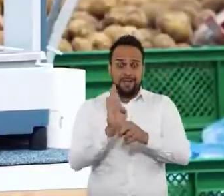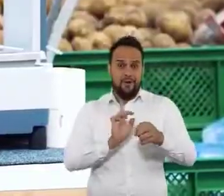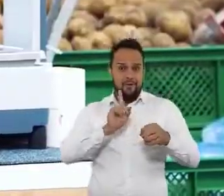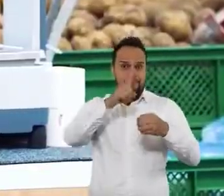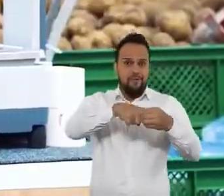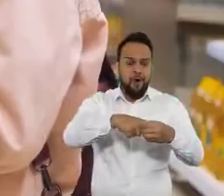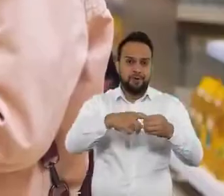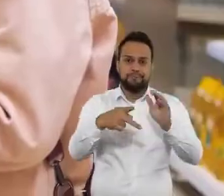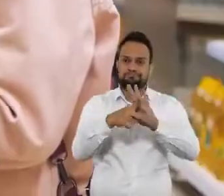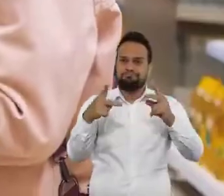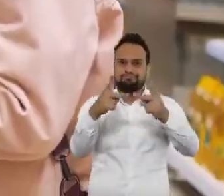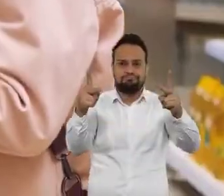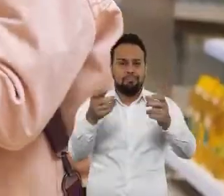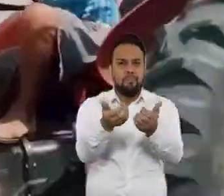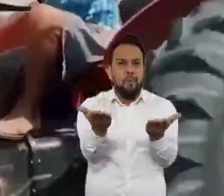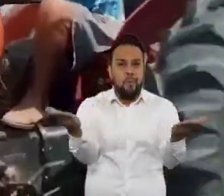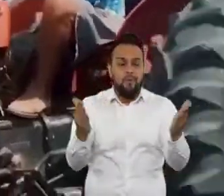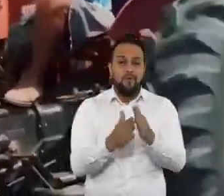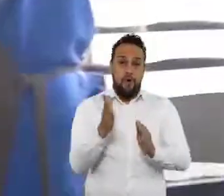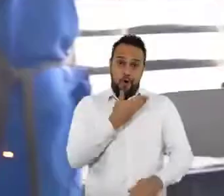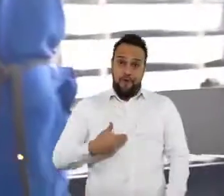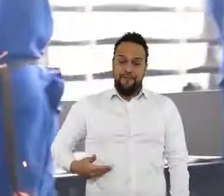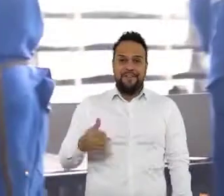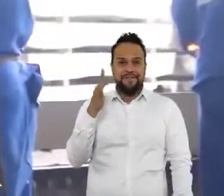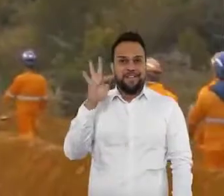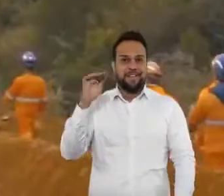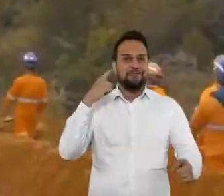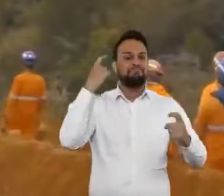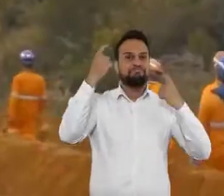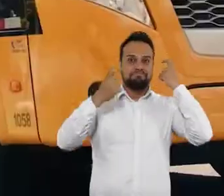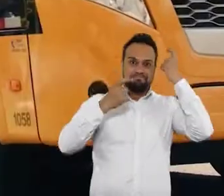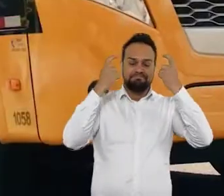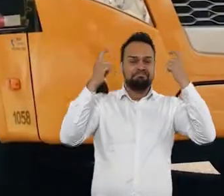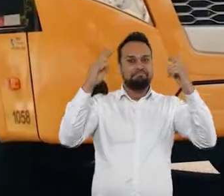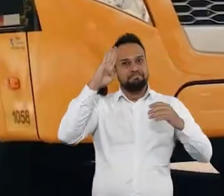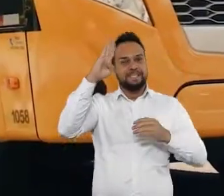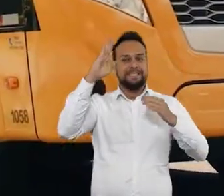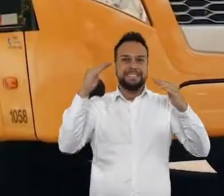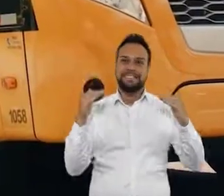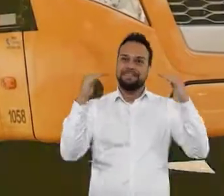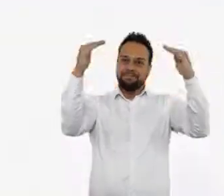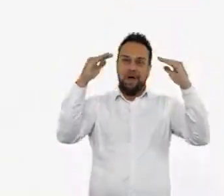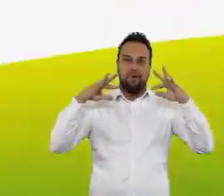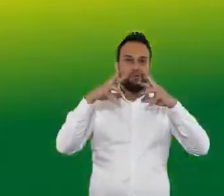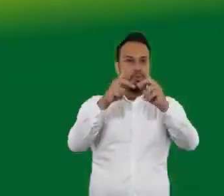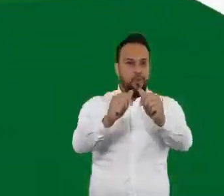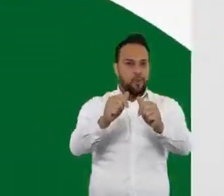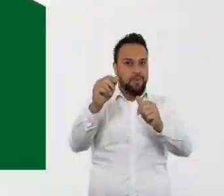vai voltar para as mãos do povo. É o governo federal pensando no Brasil acima de tudo.